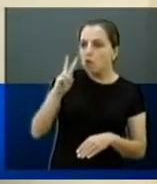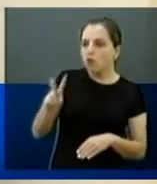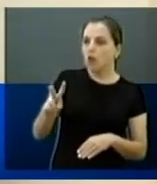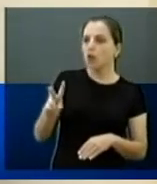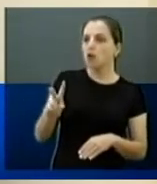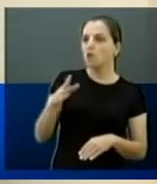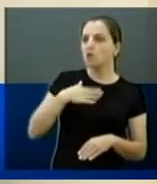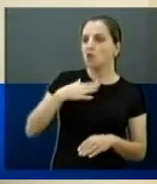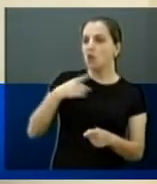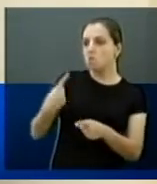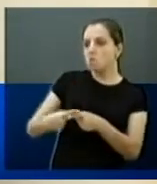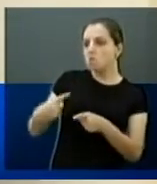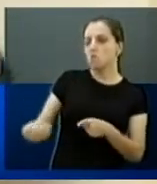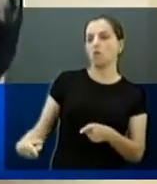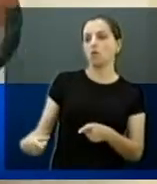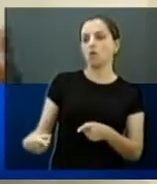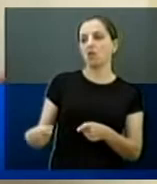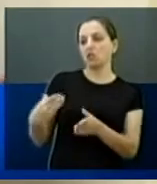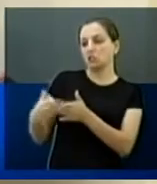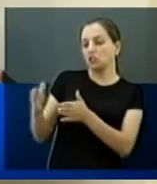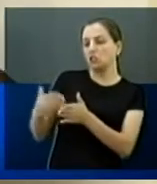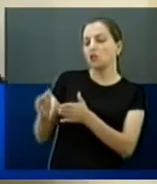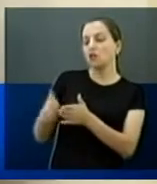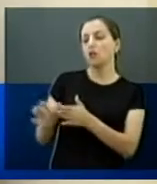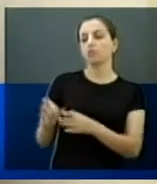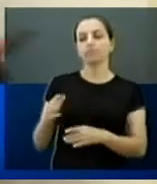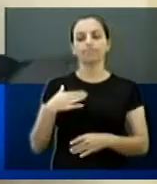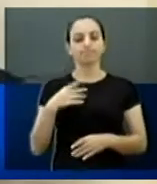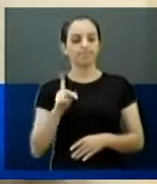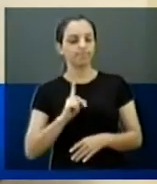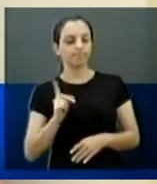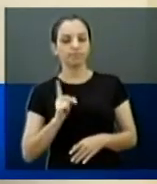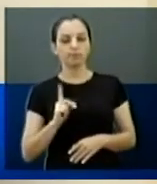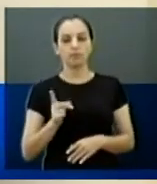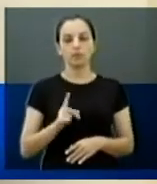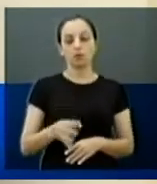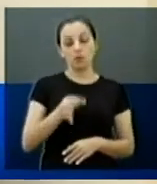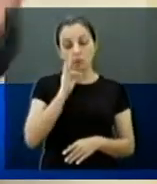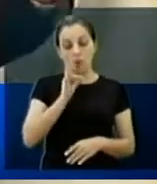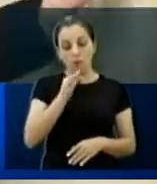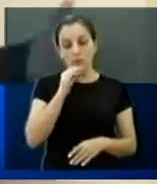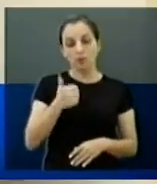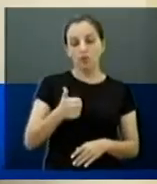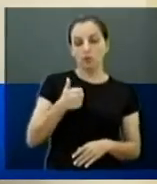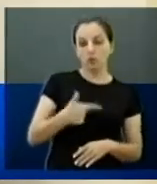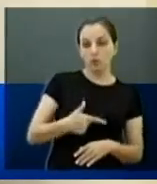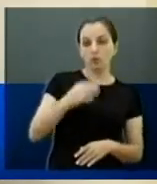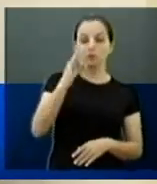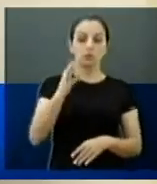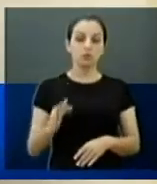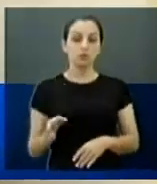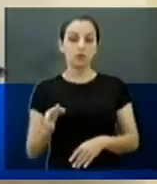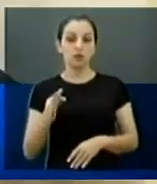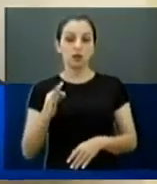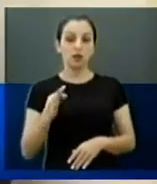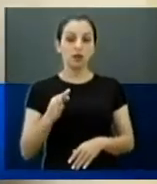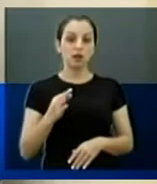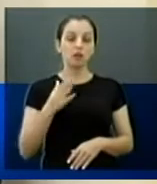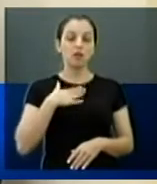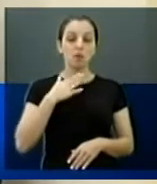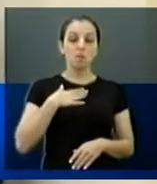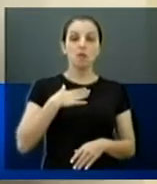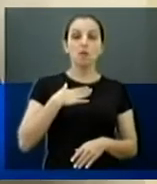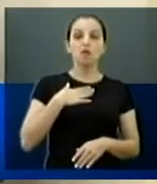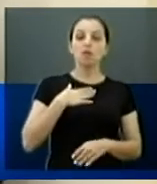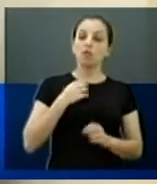tirei. Porque se tinha uma proposta de doze, poderia ter uma de quinze, minha, de vinte. Mas aqui eu não voto.